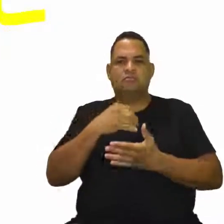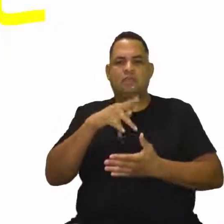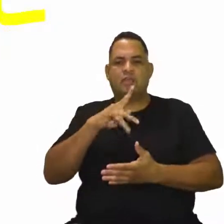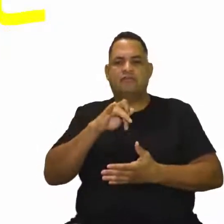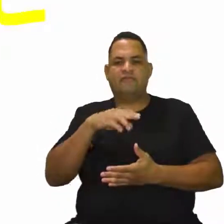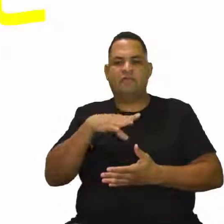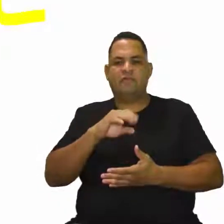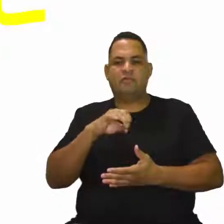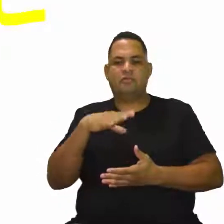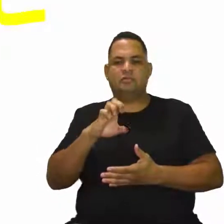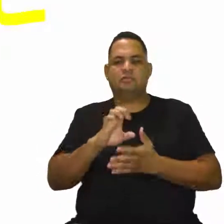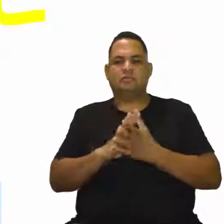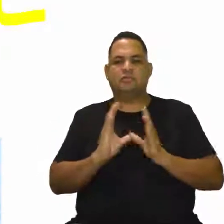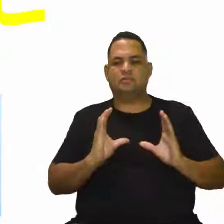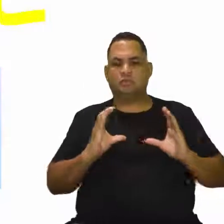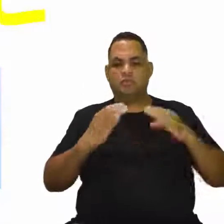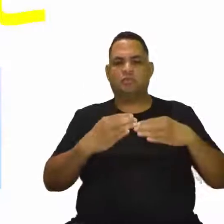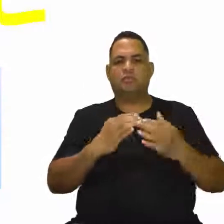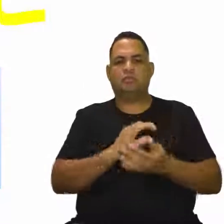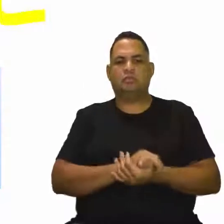desse grupo, certo?